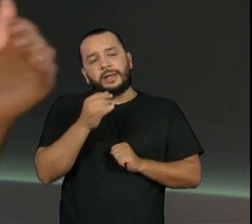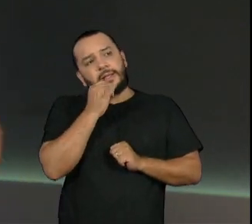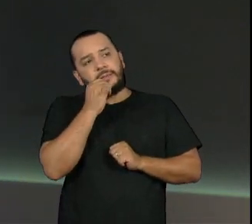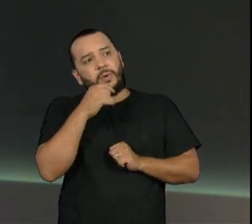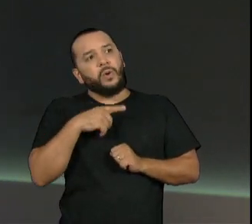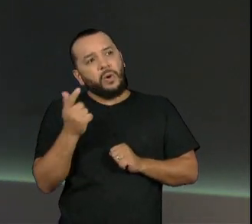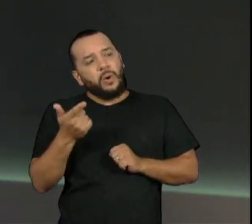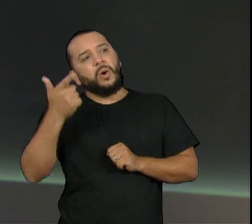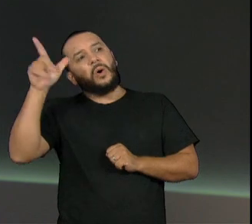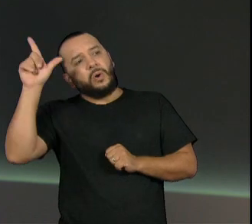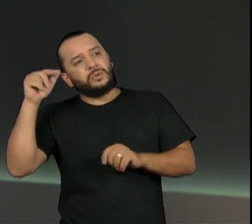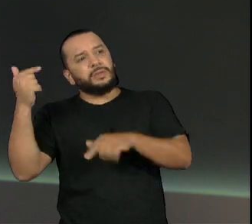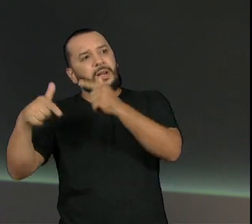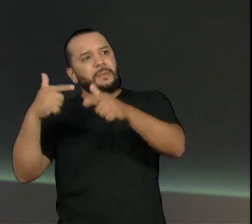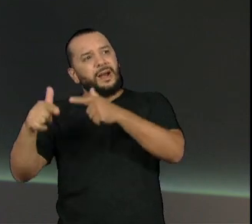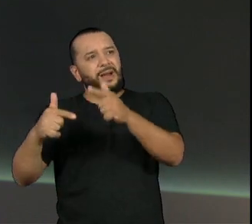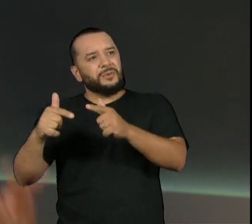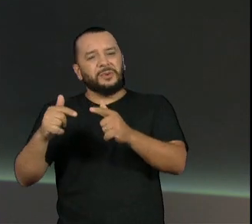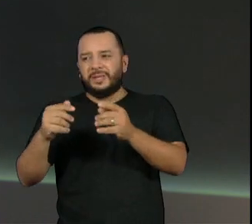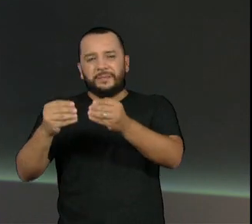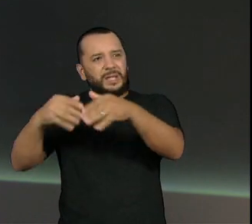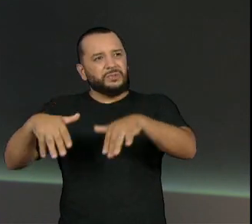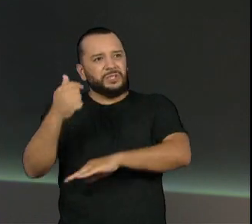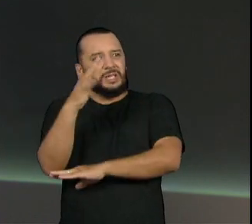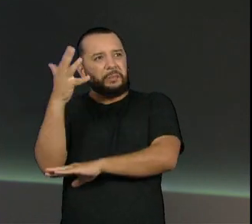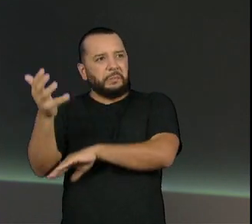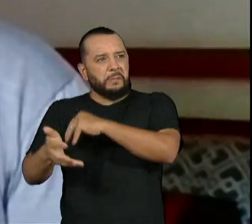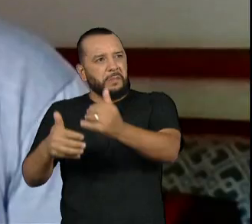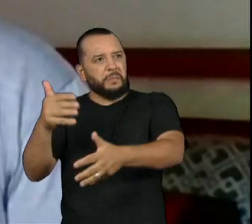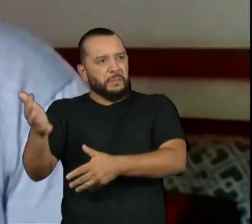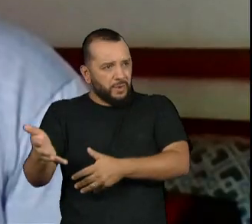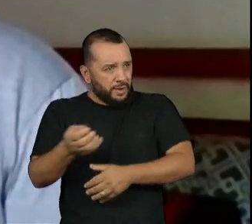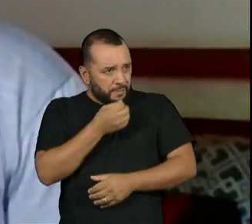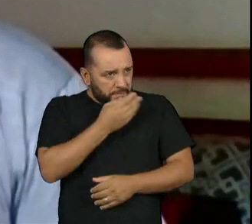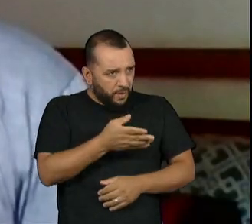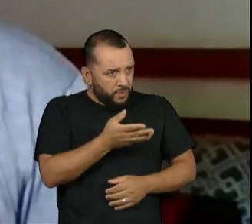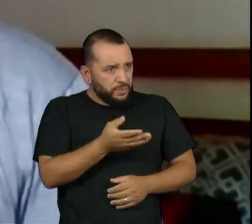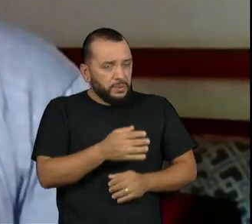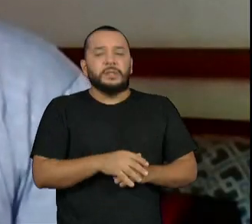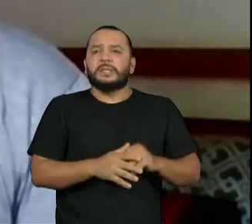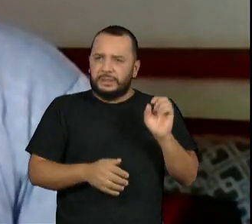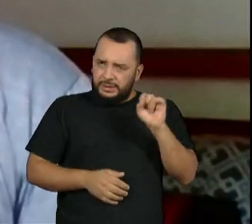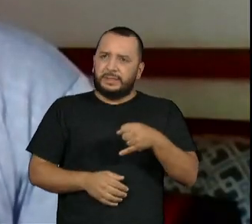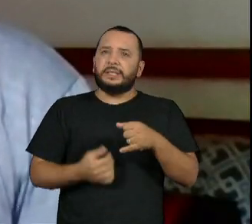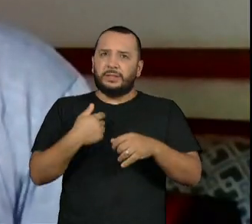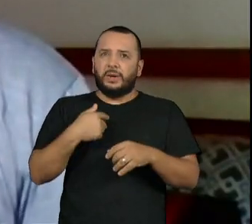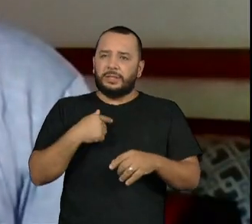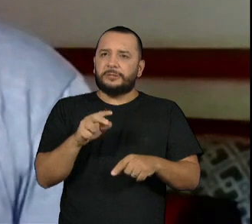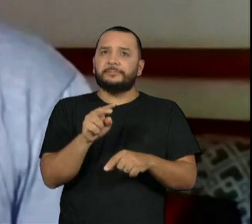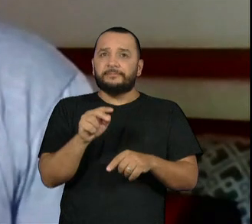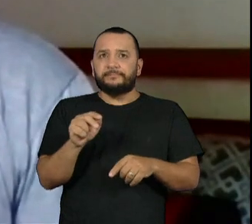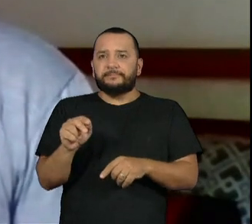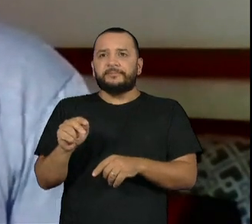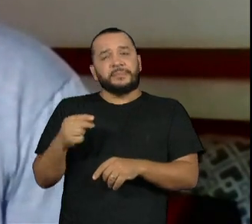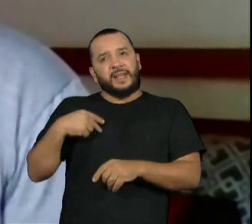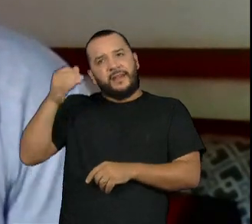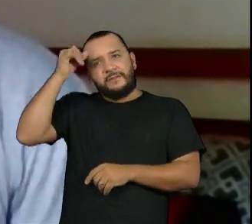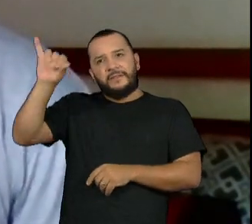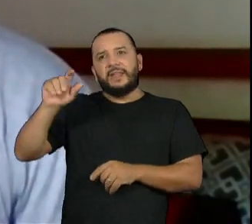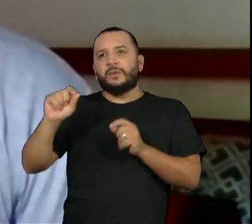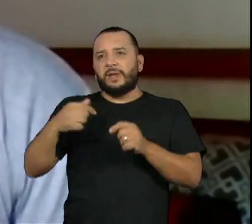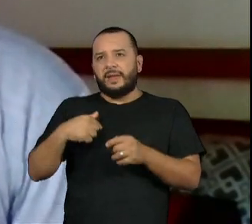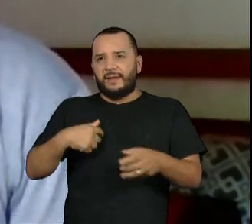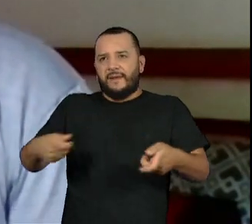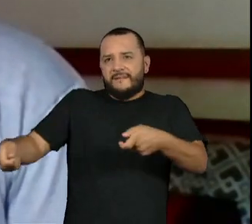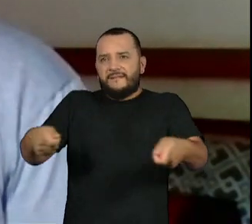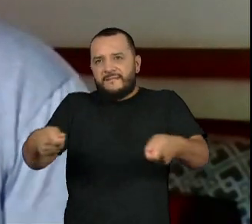acaba colocando a floresta em risco, que acaba derrubando a floresta? Ela tem nos ajudado a argumentar contra garimpos, por exemplo.